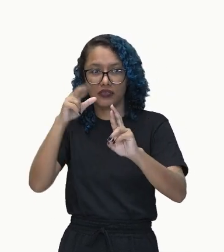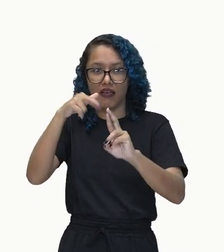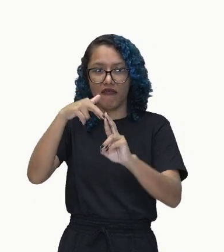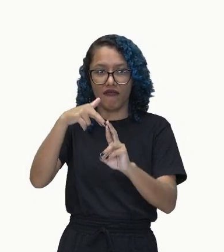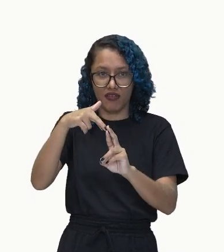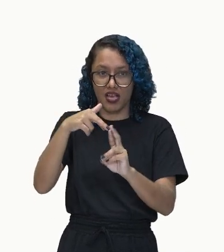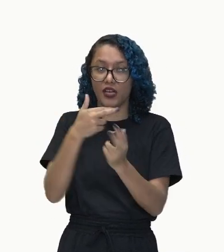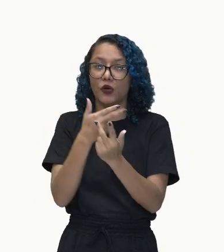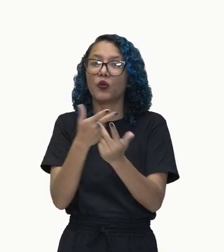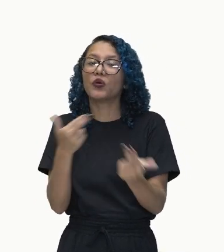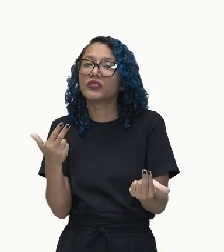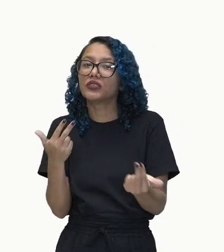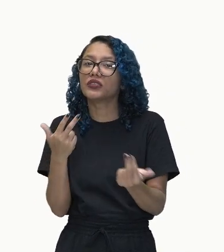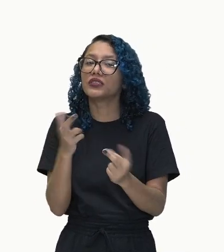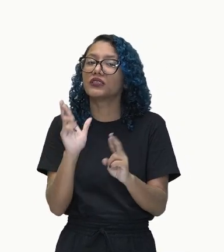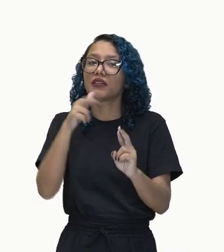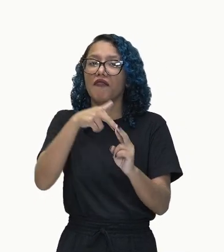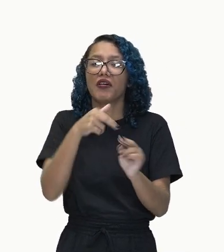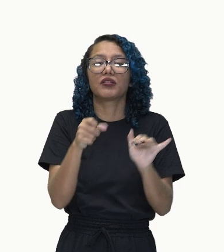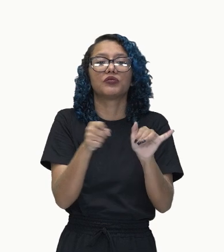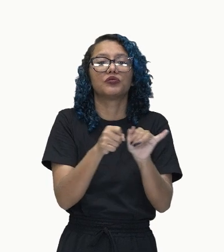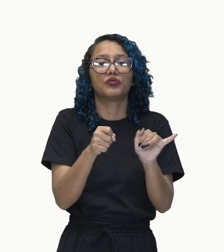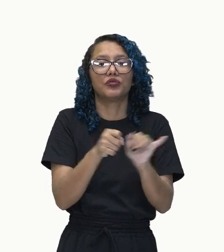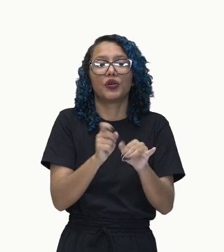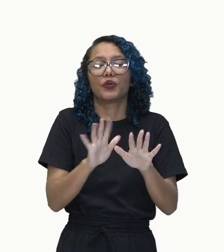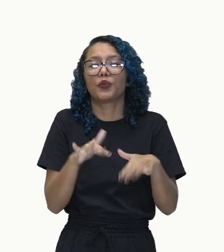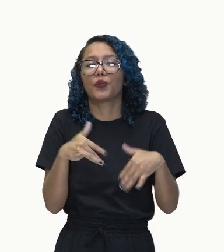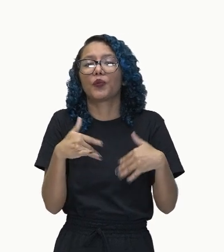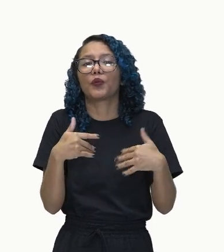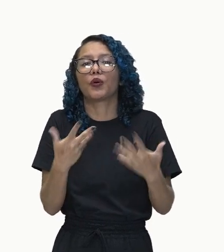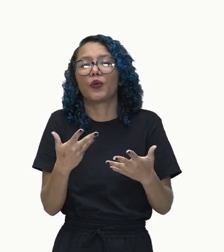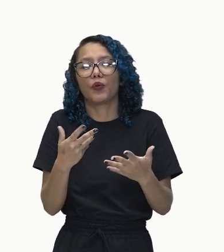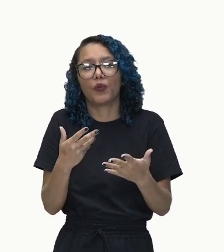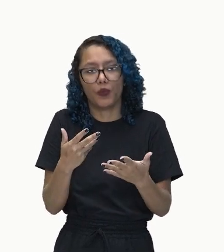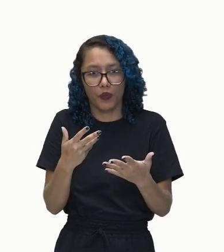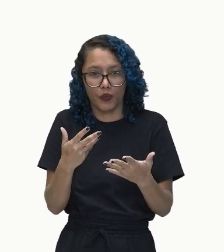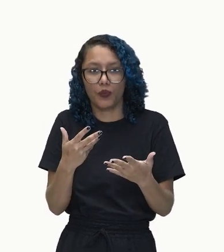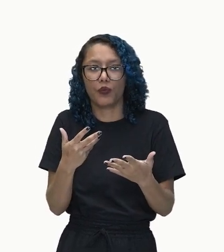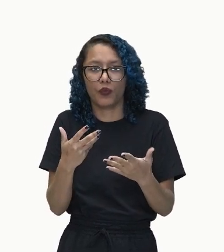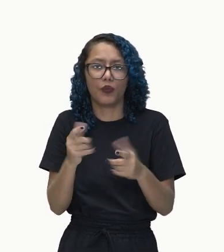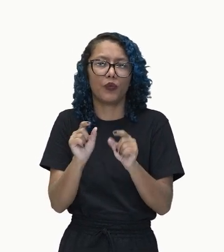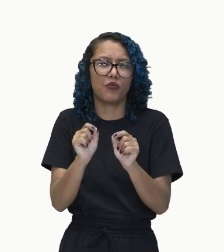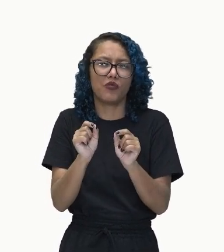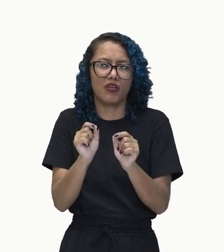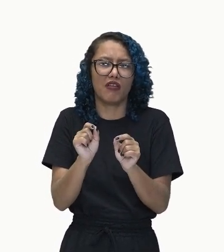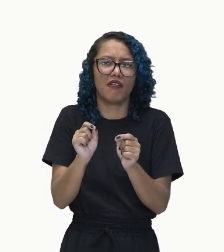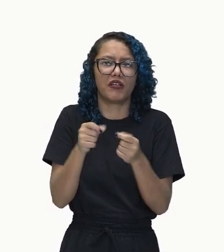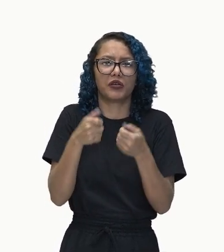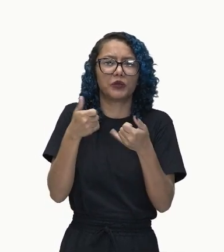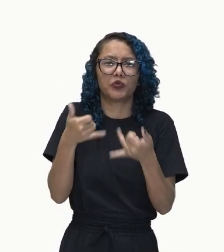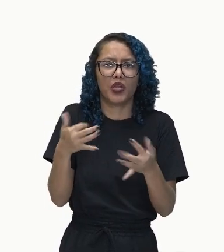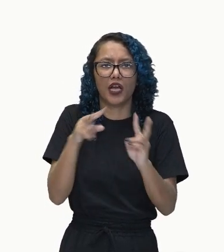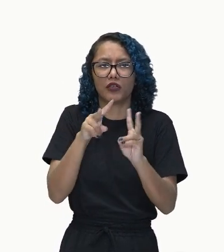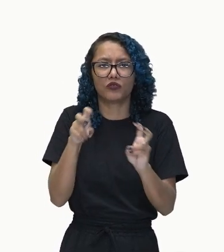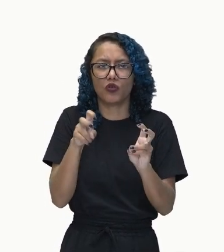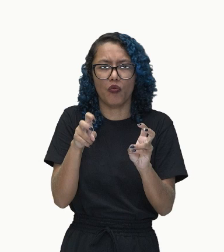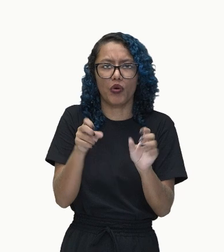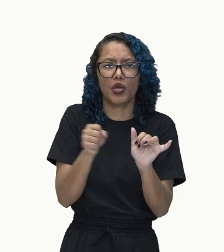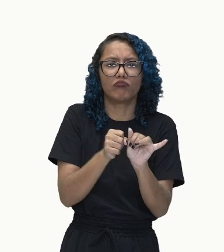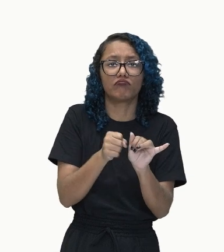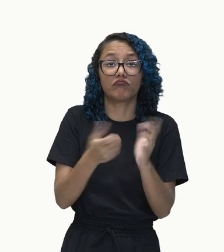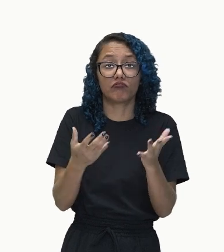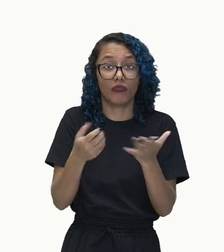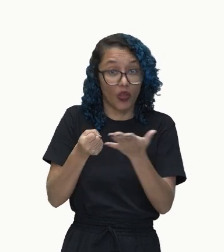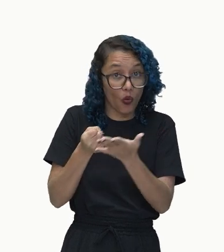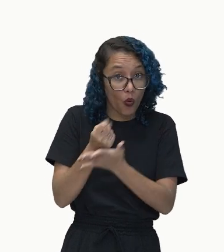dois lápis. Então, temos aqui o nosso predicado. Tudo que se fala a respeito do sujeito. Então, ficou claro